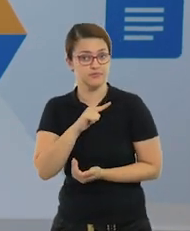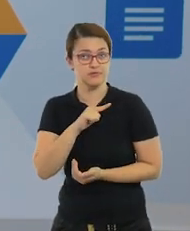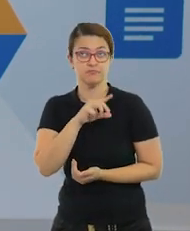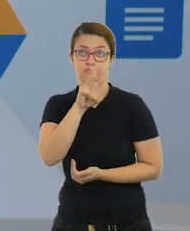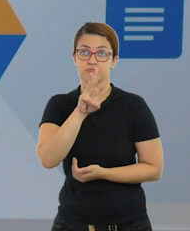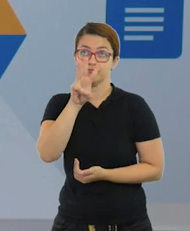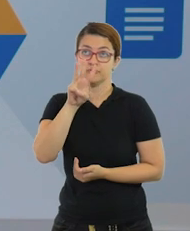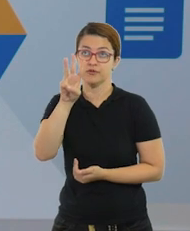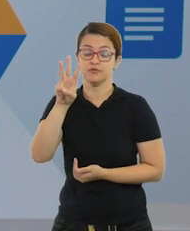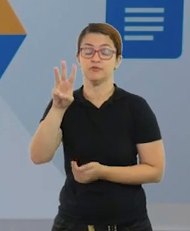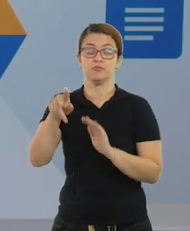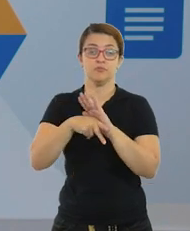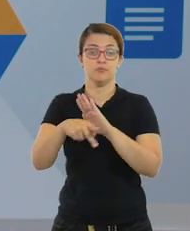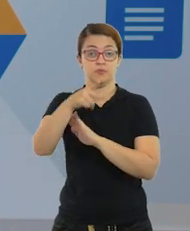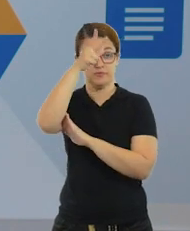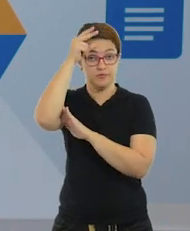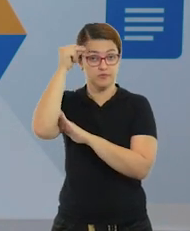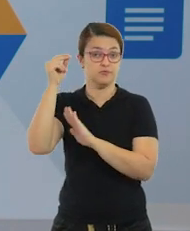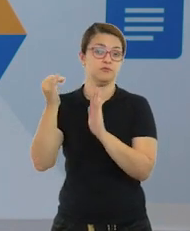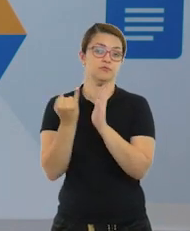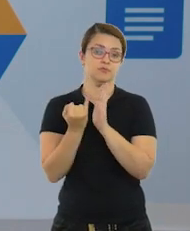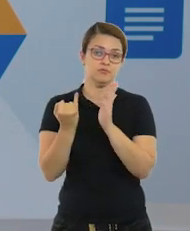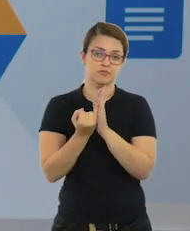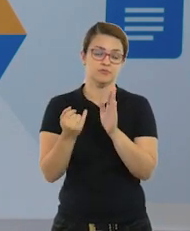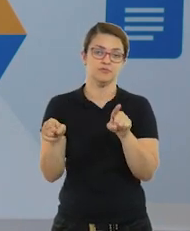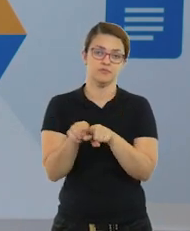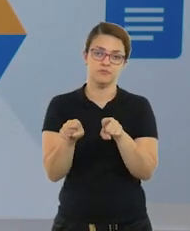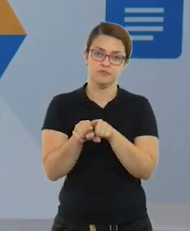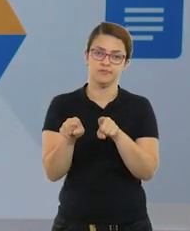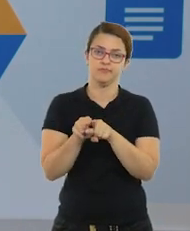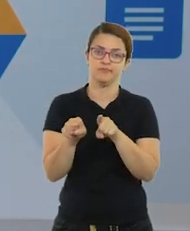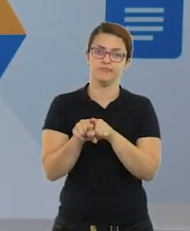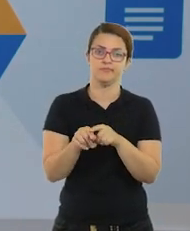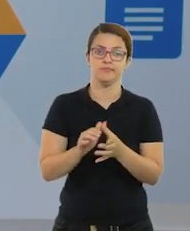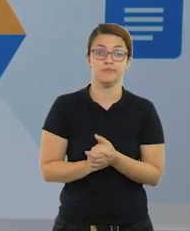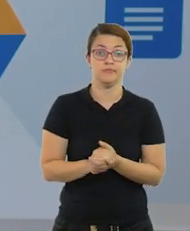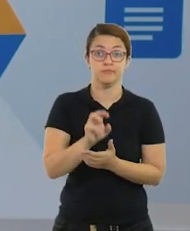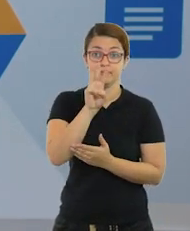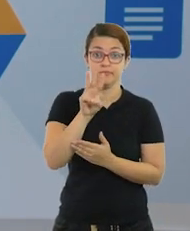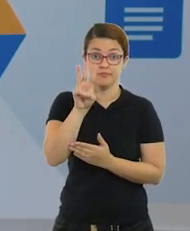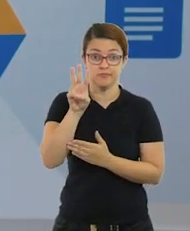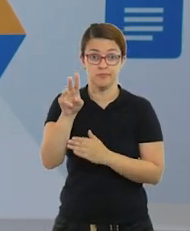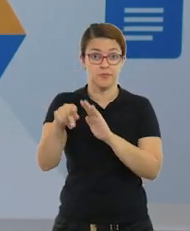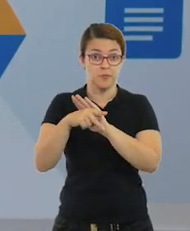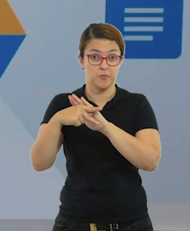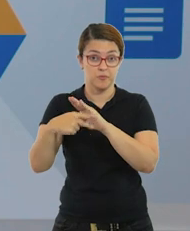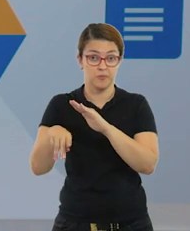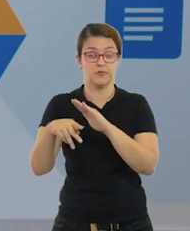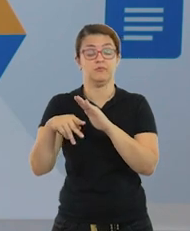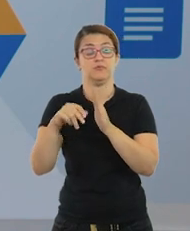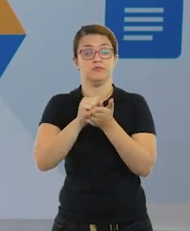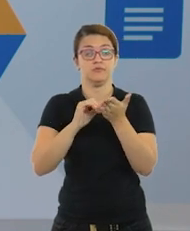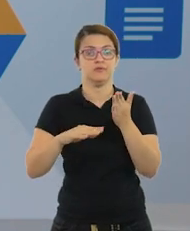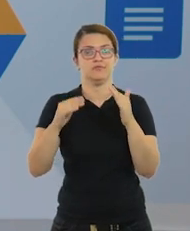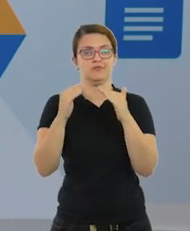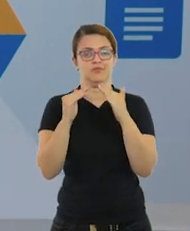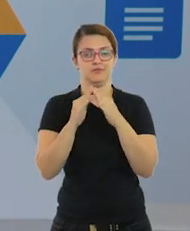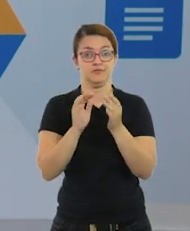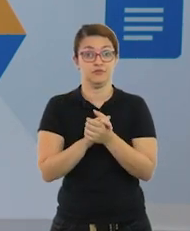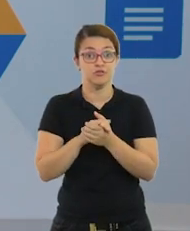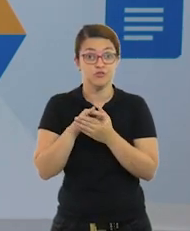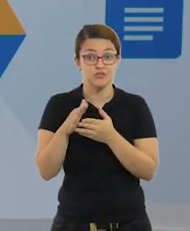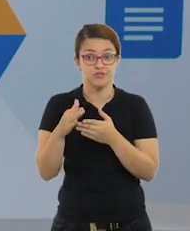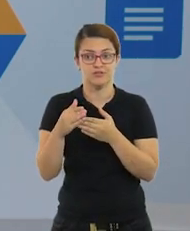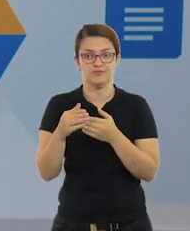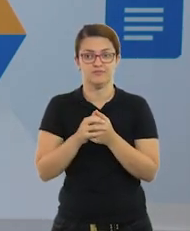que vocês têm acesso entrando no site da Prefeitura de Itapevi e clicando no link lição de casa. Galerinha, nós estamos na